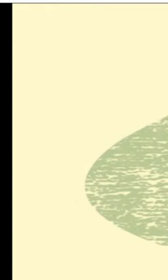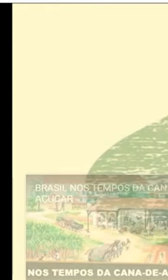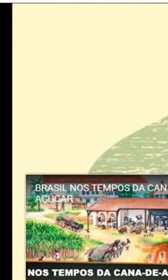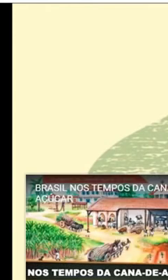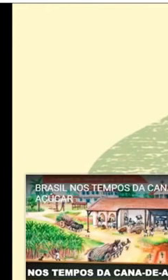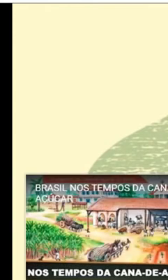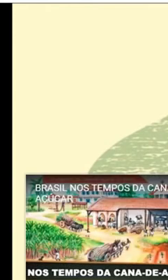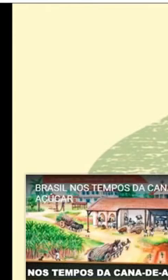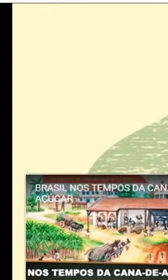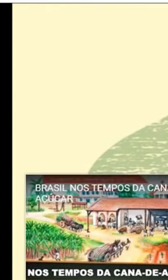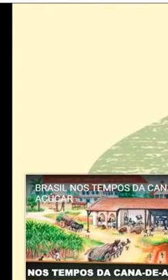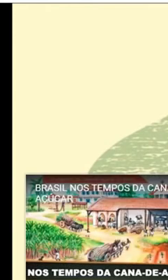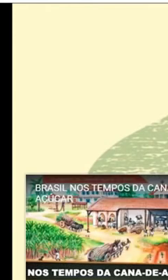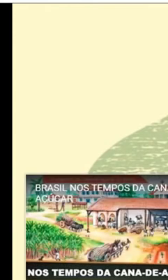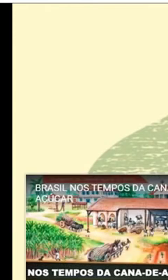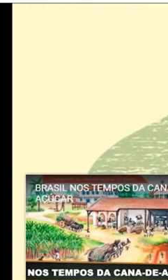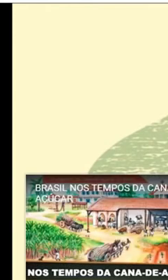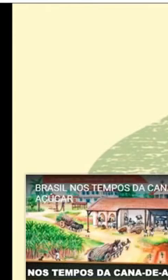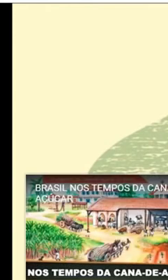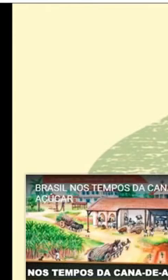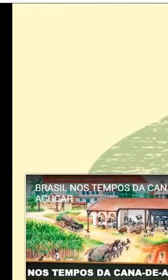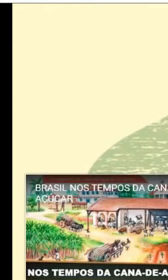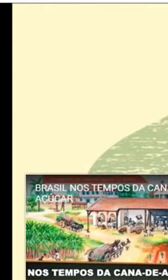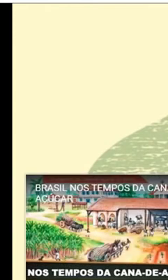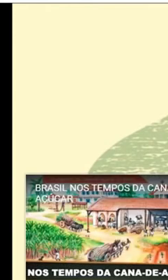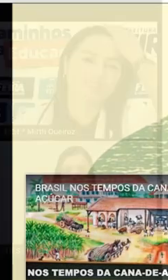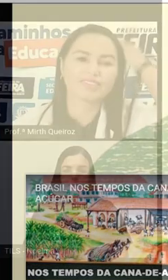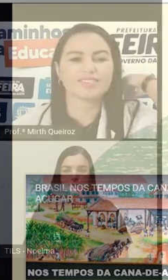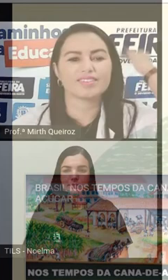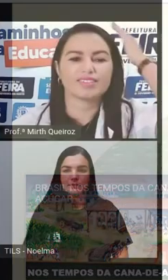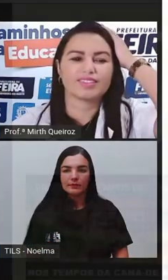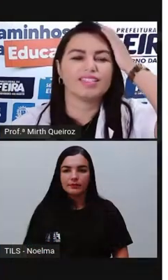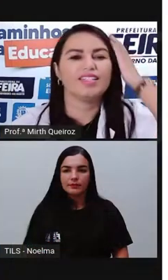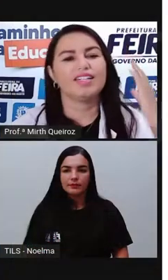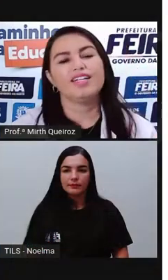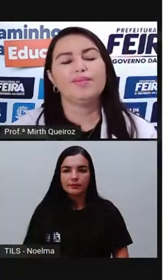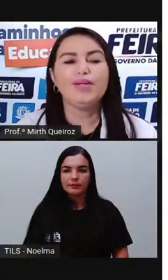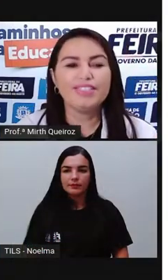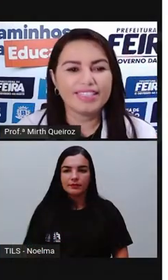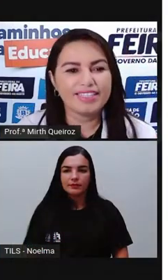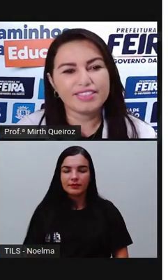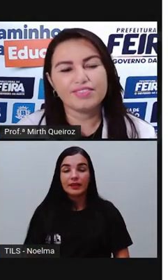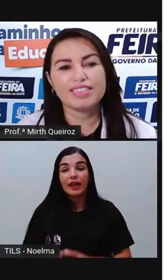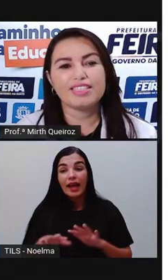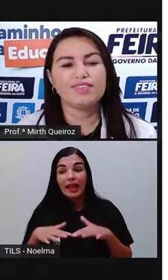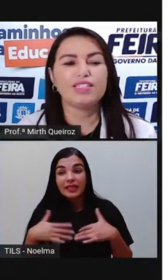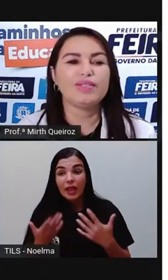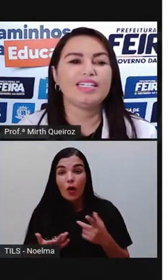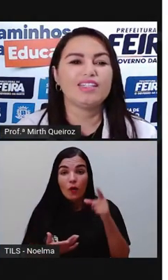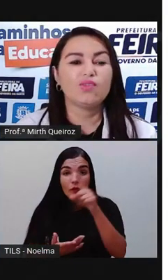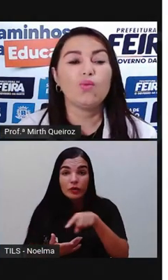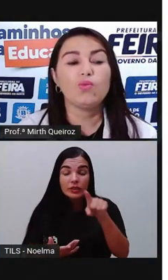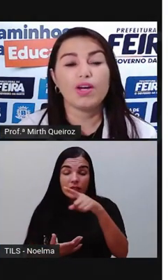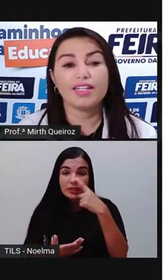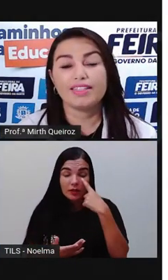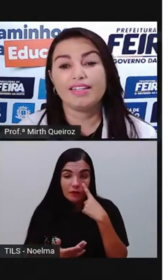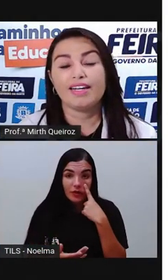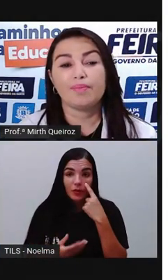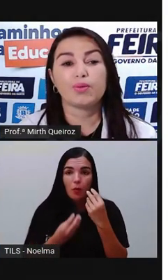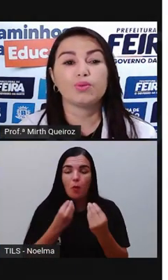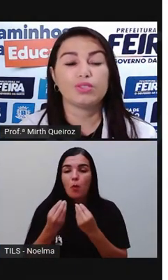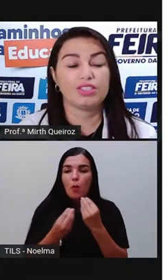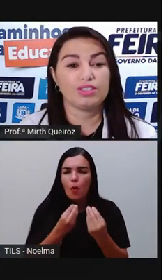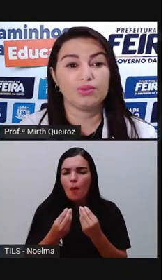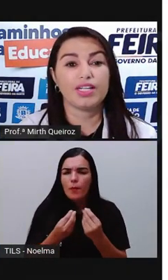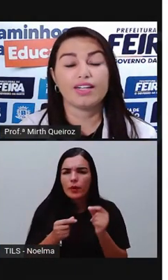navios com destino aos mercados consumidores da Europa. Bom, gente, vocês viram aí como é que